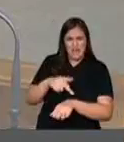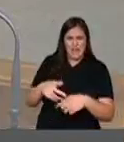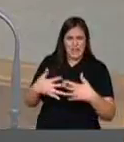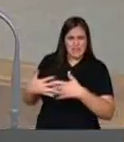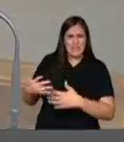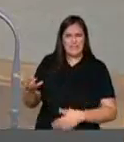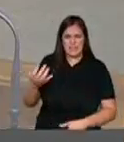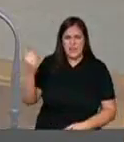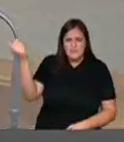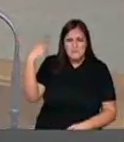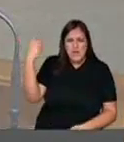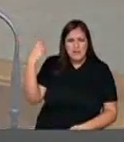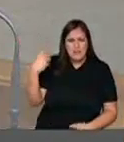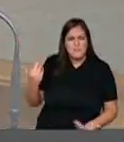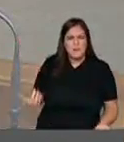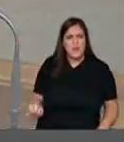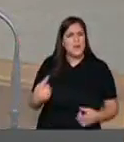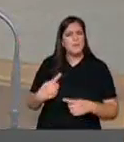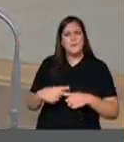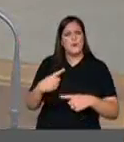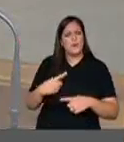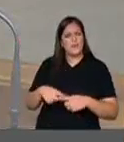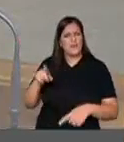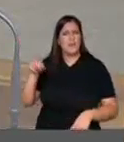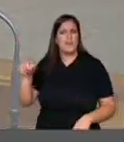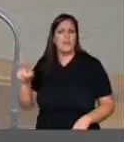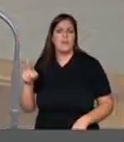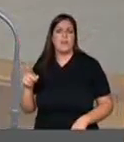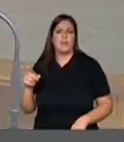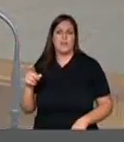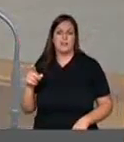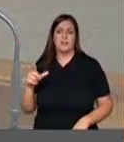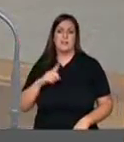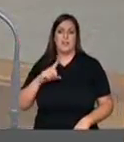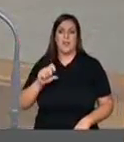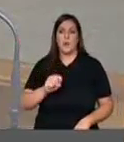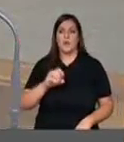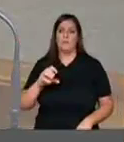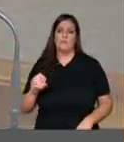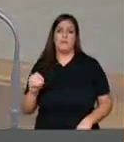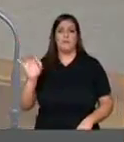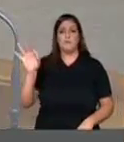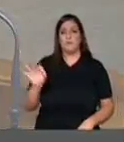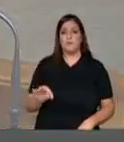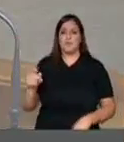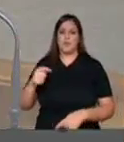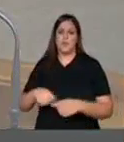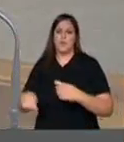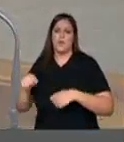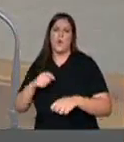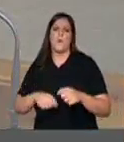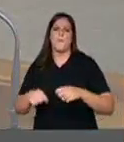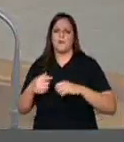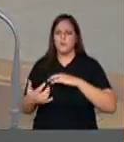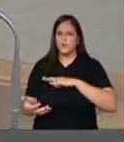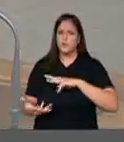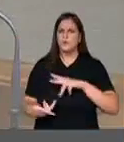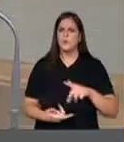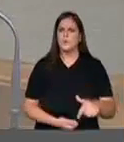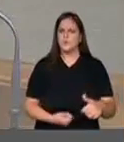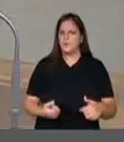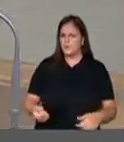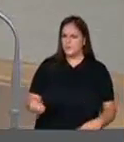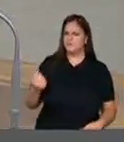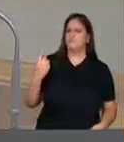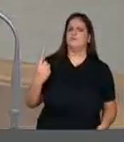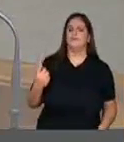uso comercial só porque eles são responsáveis por 80% do comércio espacial no mundo. Por isso eu queria,